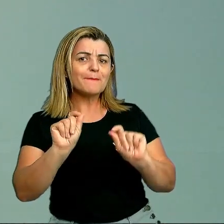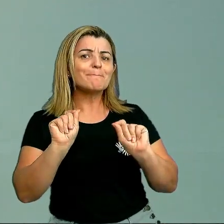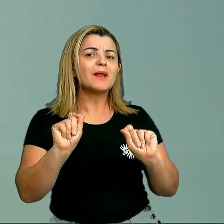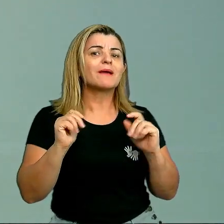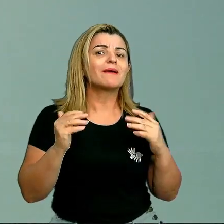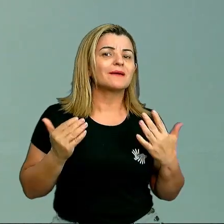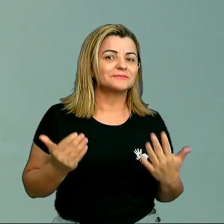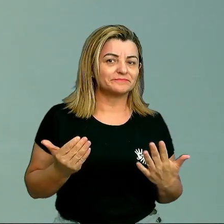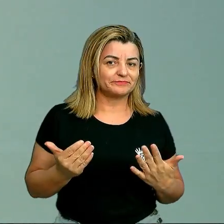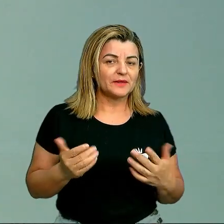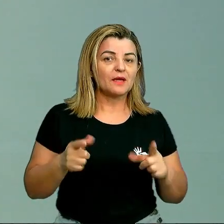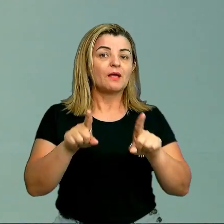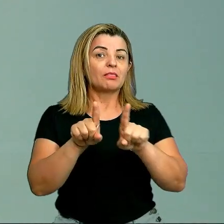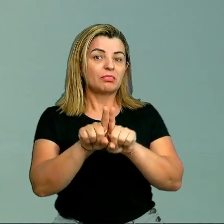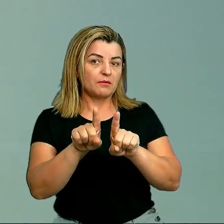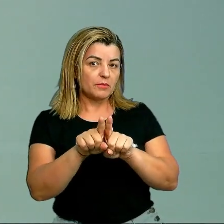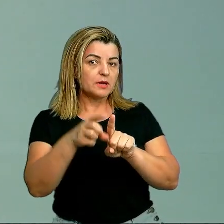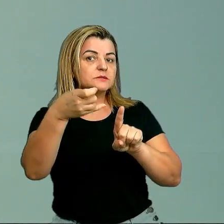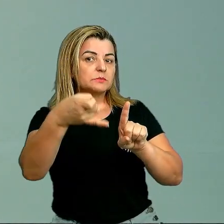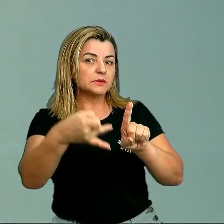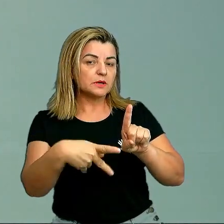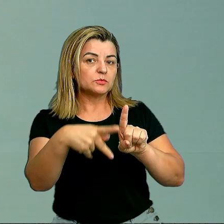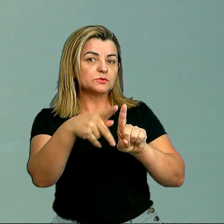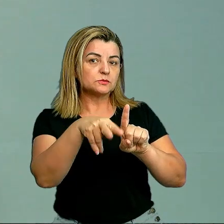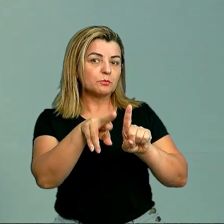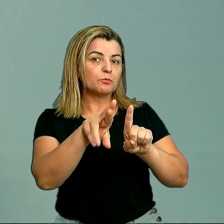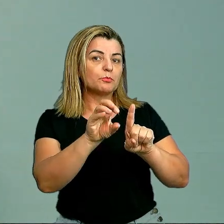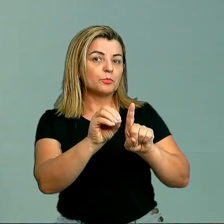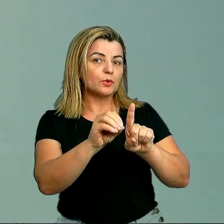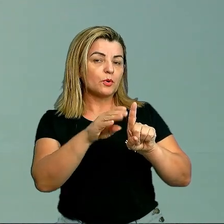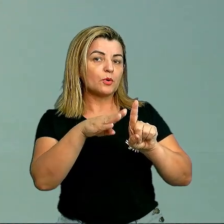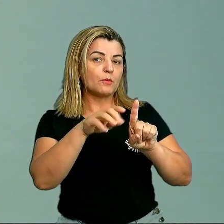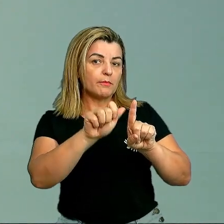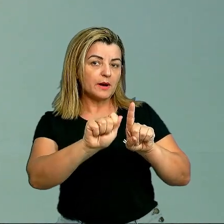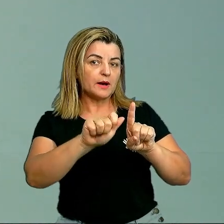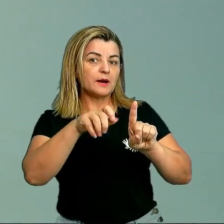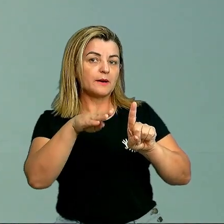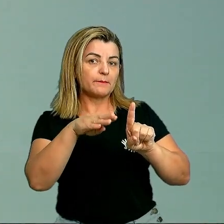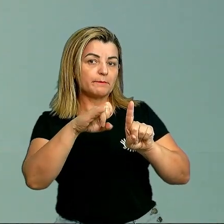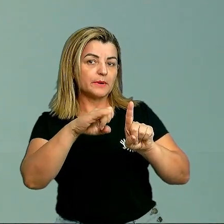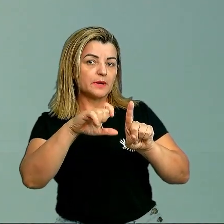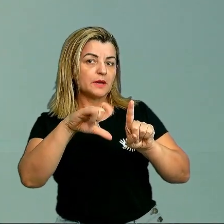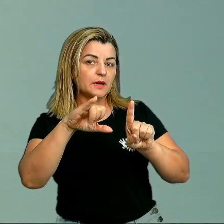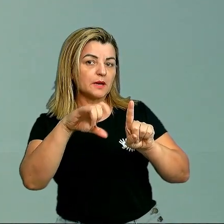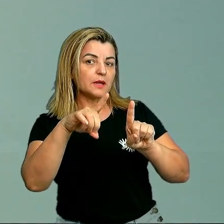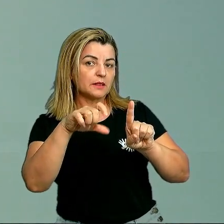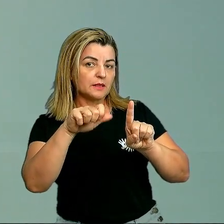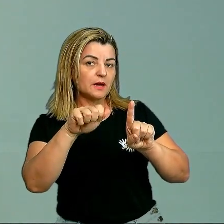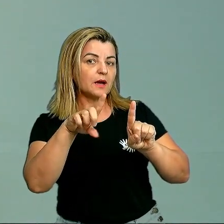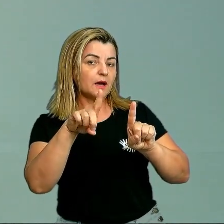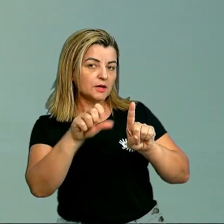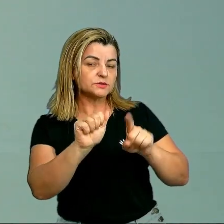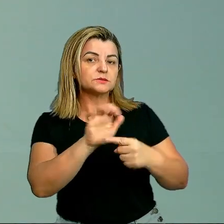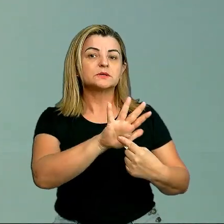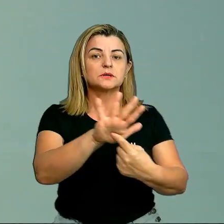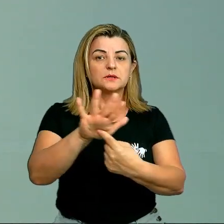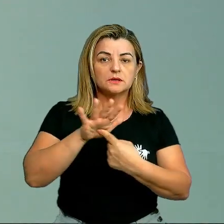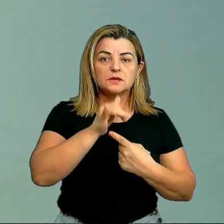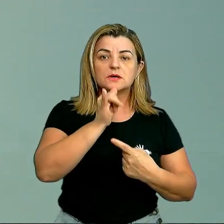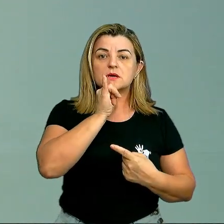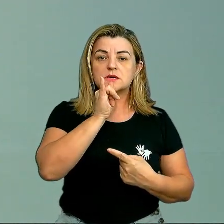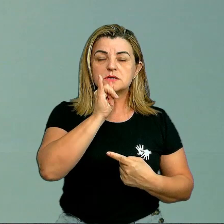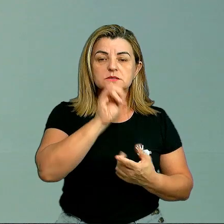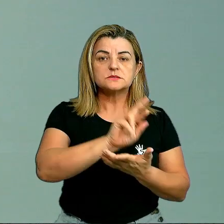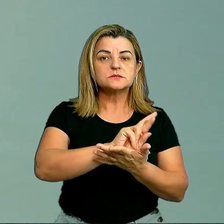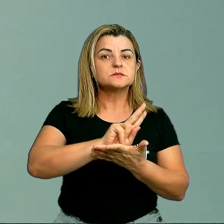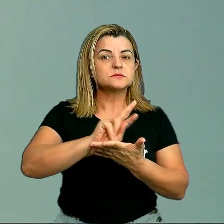Também falamos da probabilidade. Tudo bem? Tivemos no segundo momento alguns exemplos e alguns